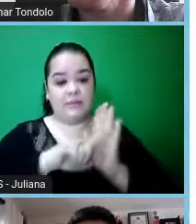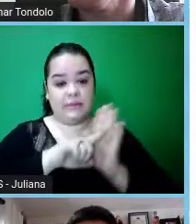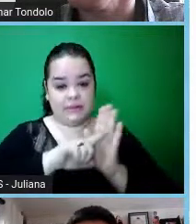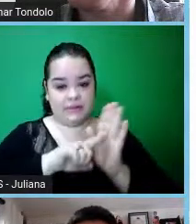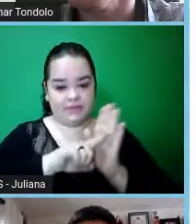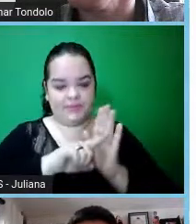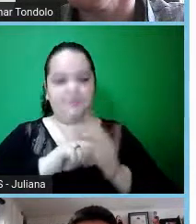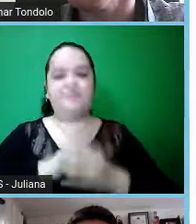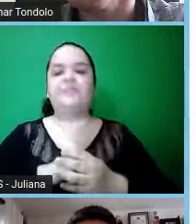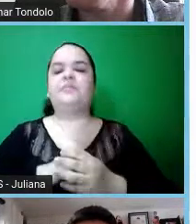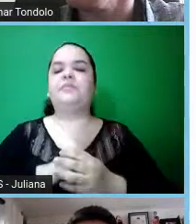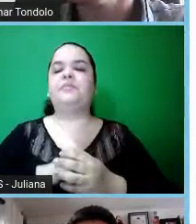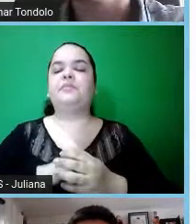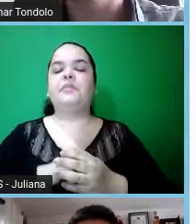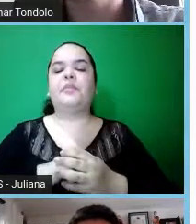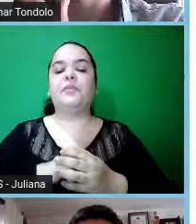né,